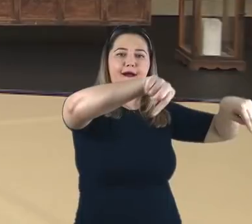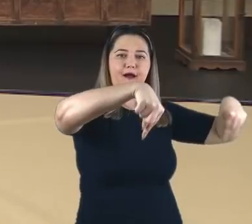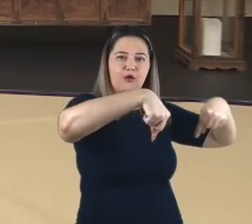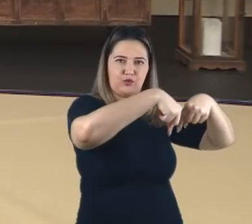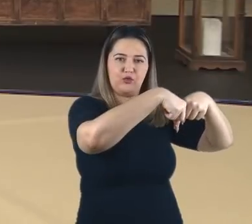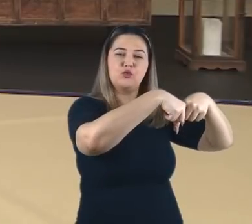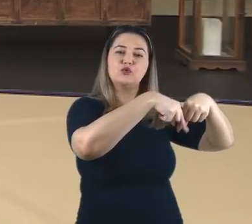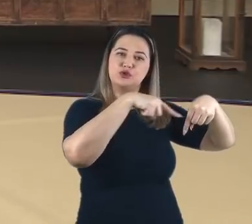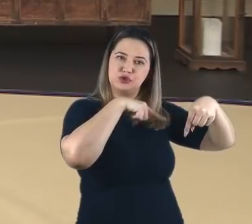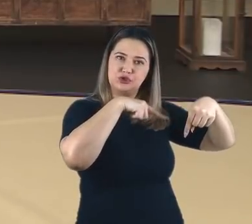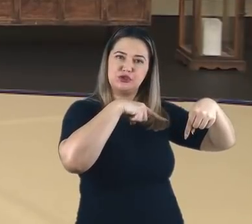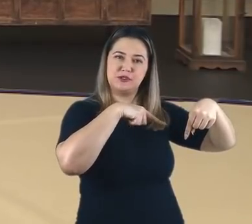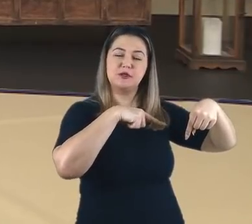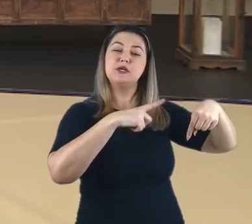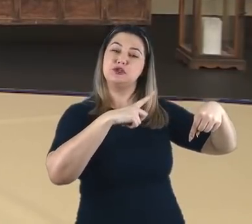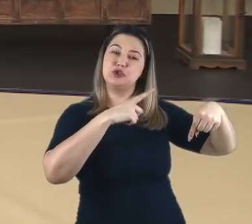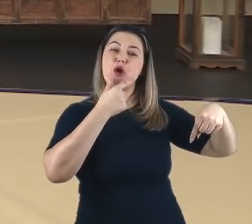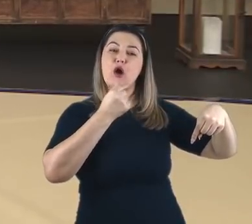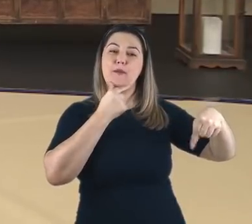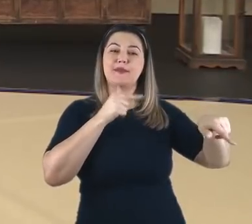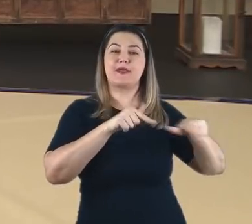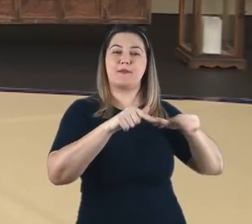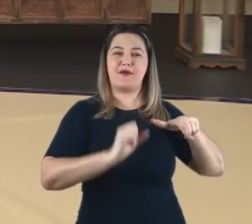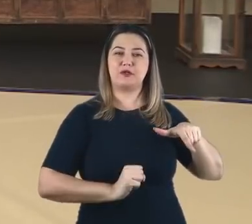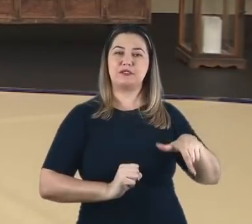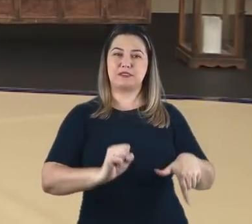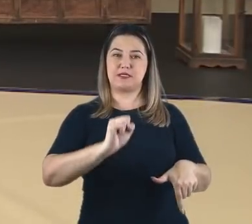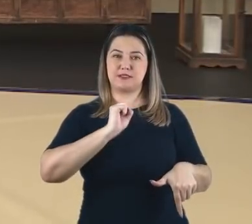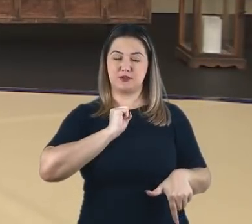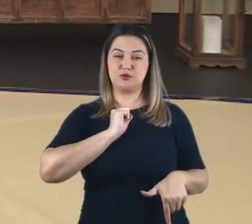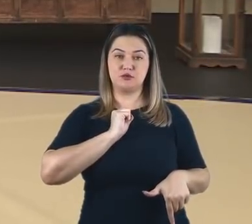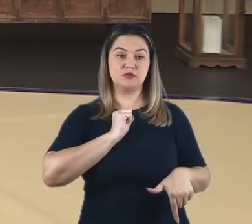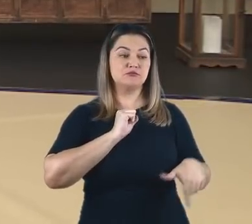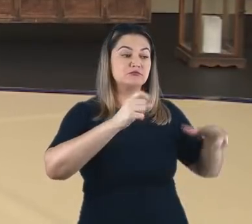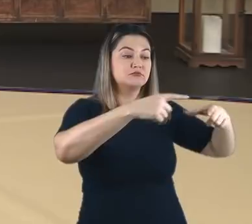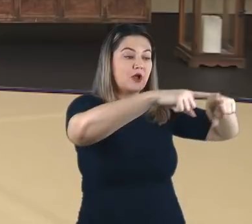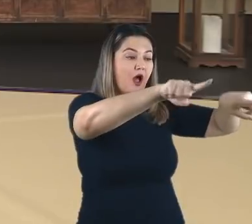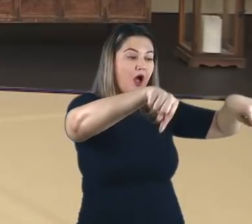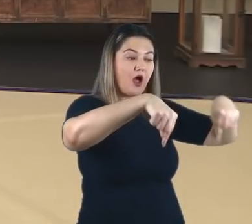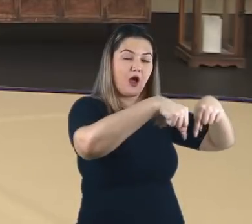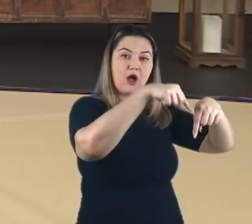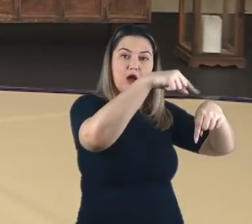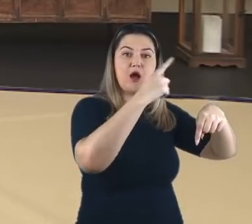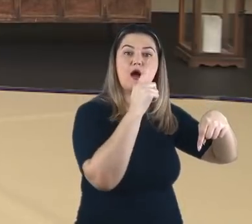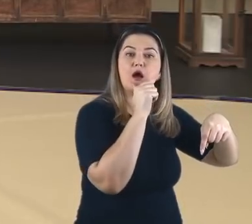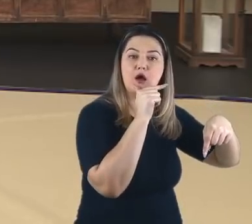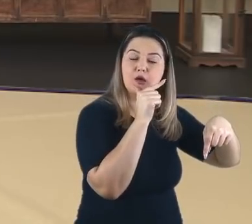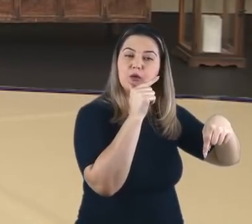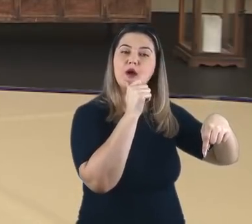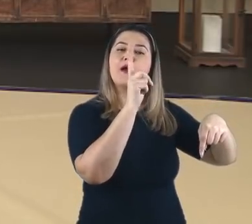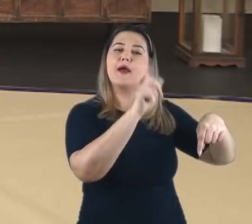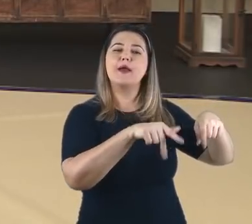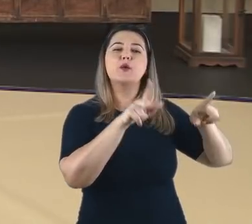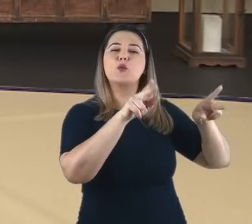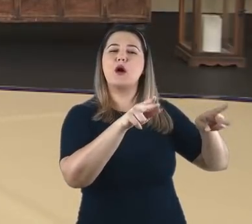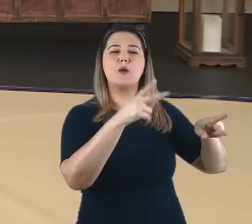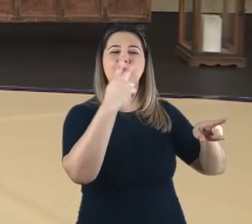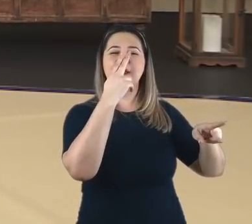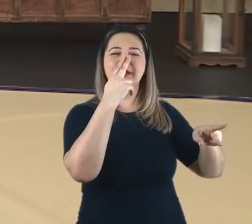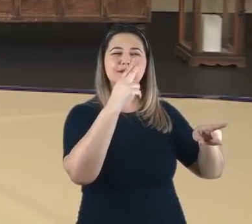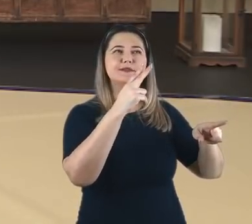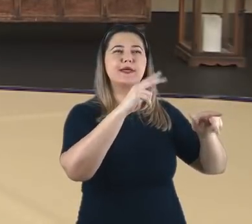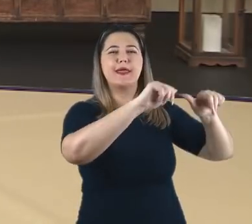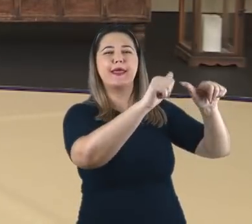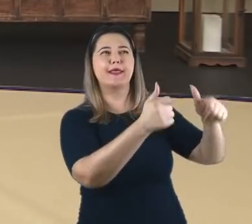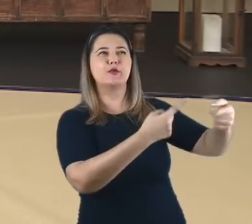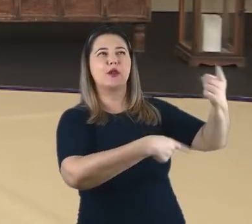Apsu pelos sacerdotes babilônios. Esse Apsu era a representação também de um ancestral de